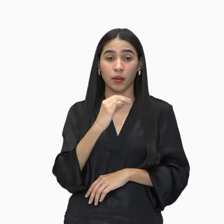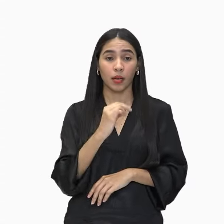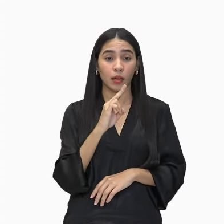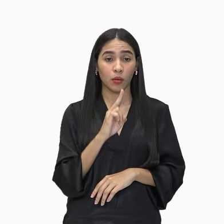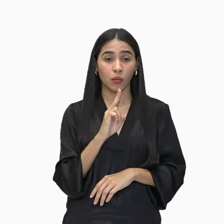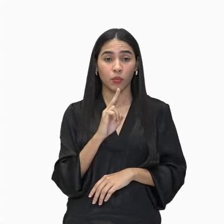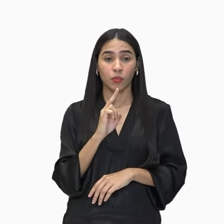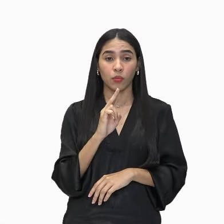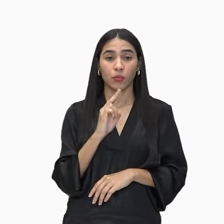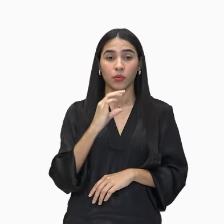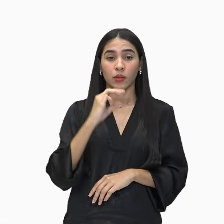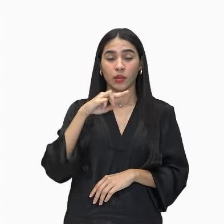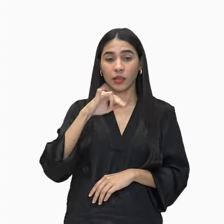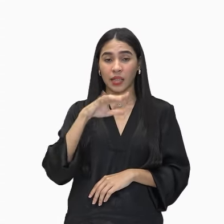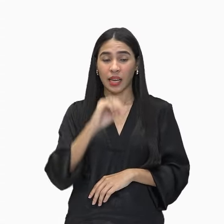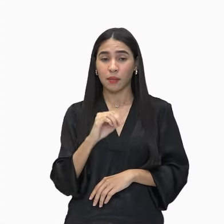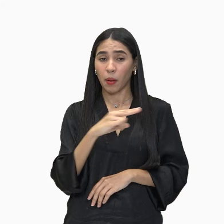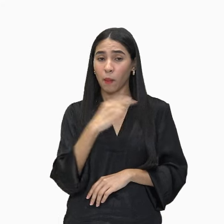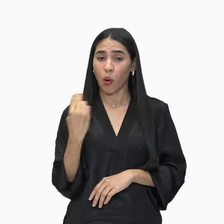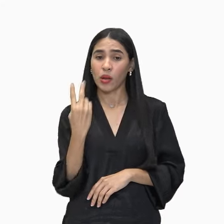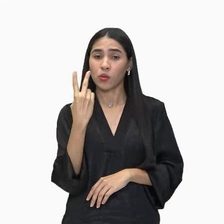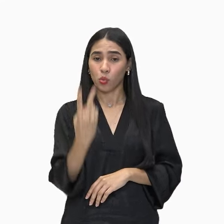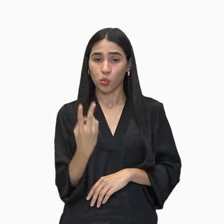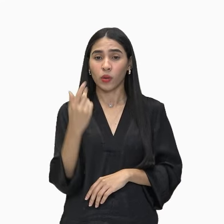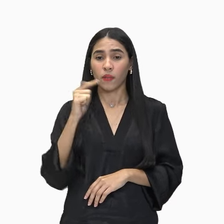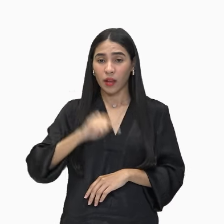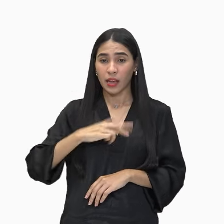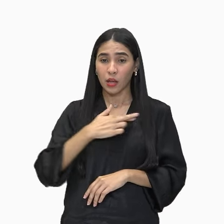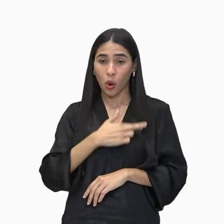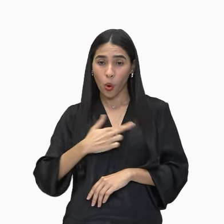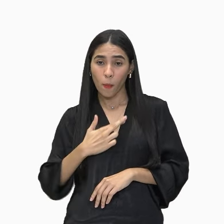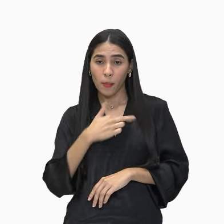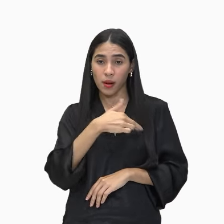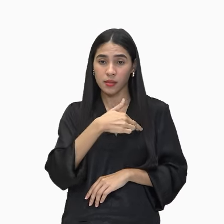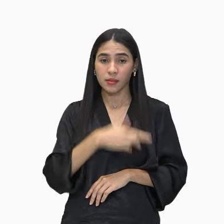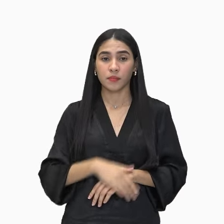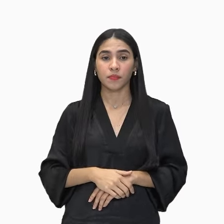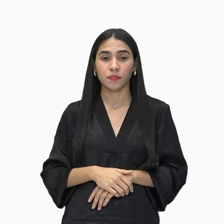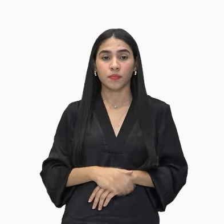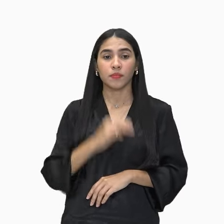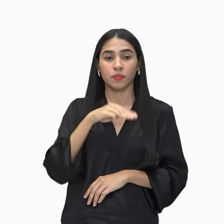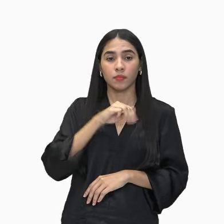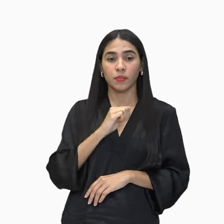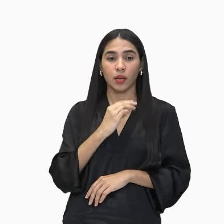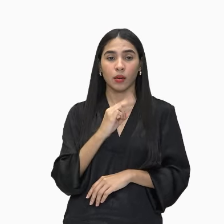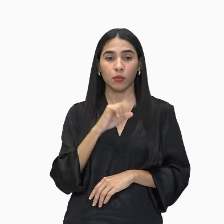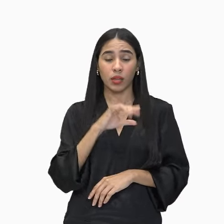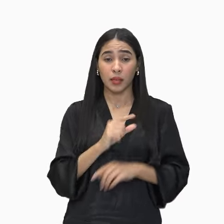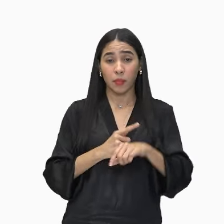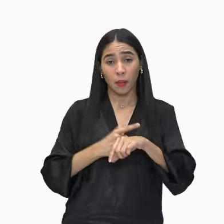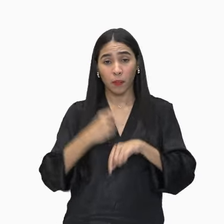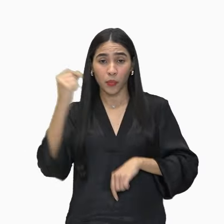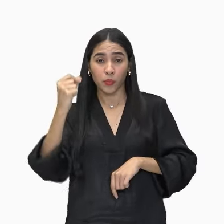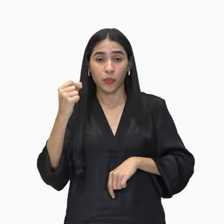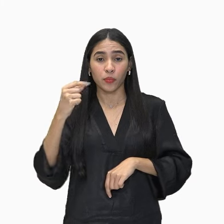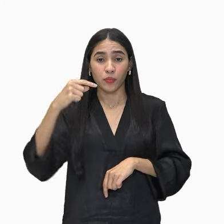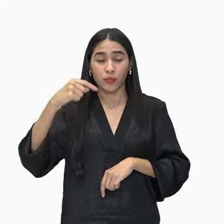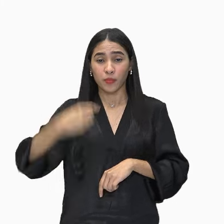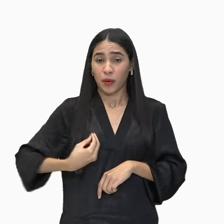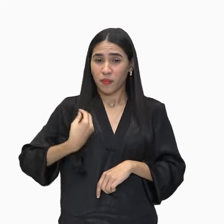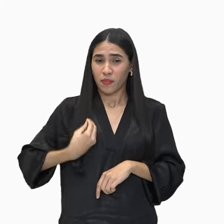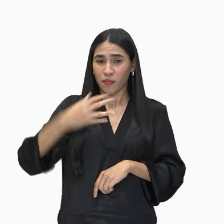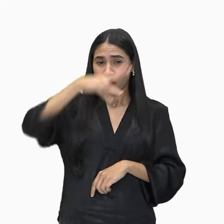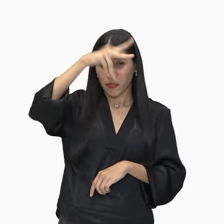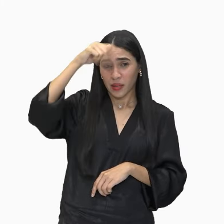morre duas vezes ao longo do romance. O Macunaíma, durante uma fuga, está em Manaus e